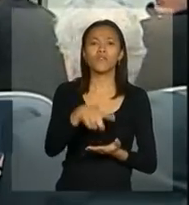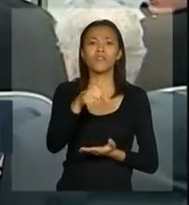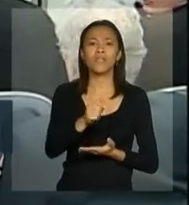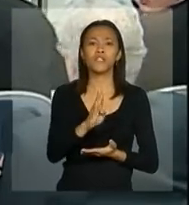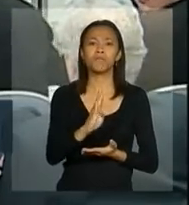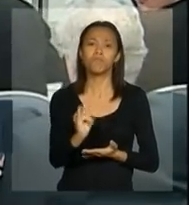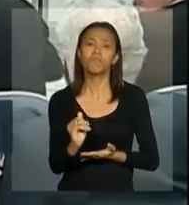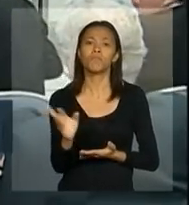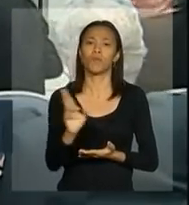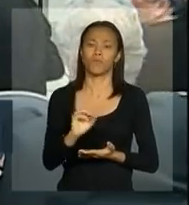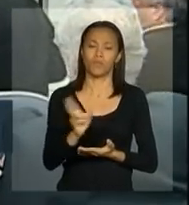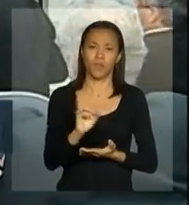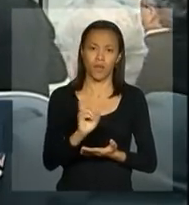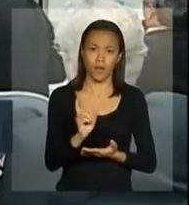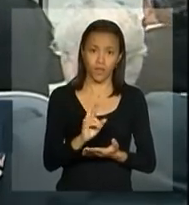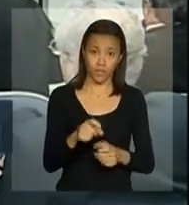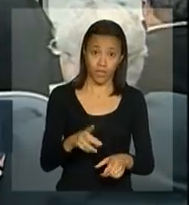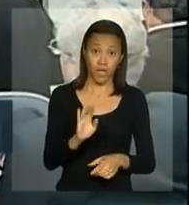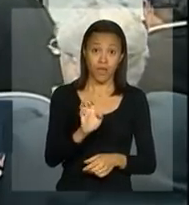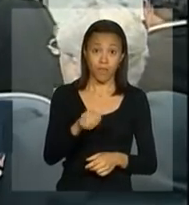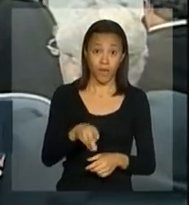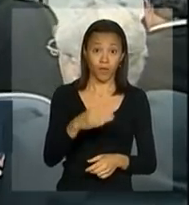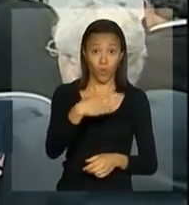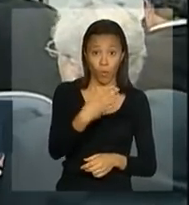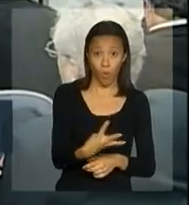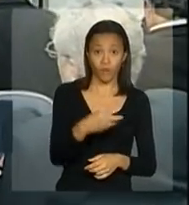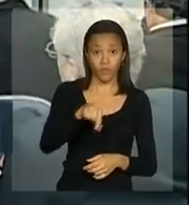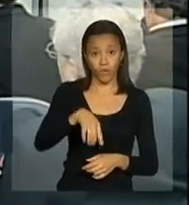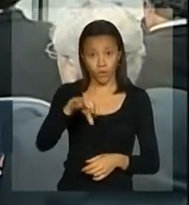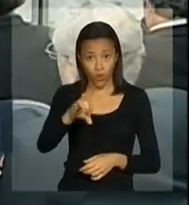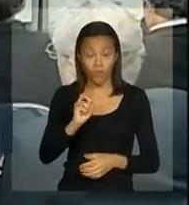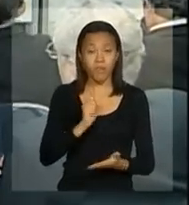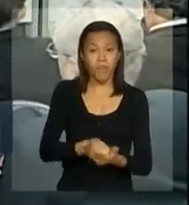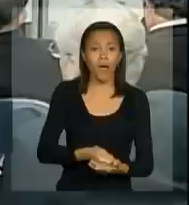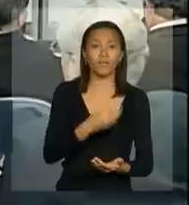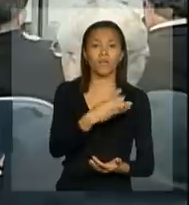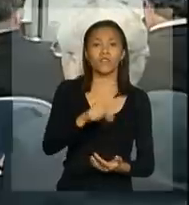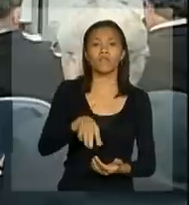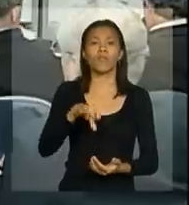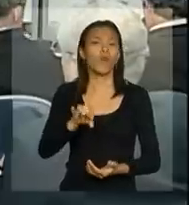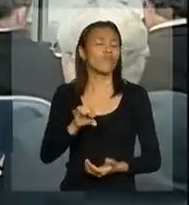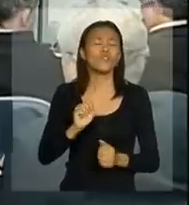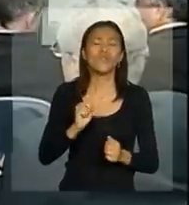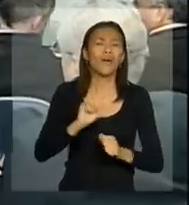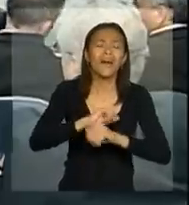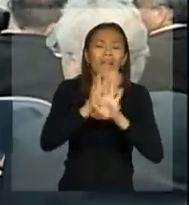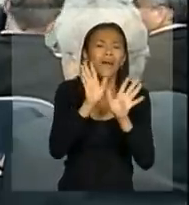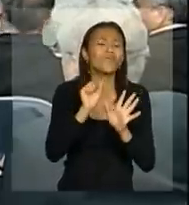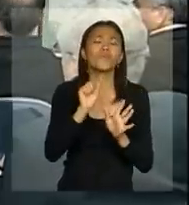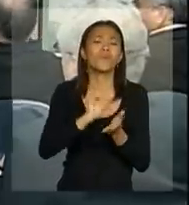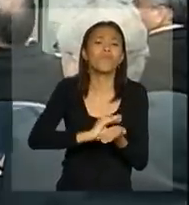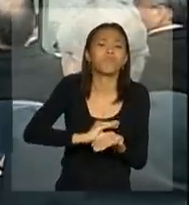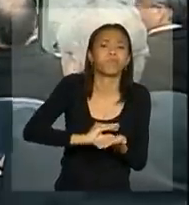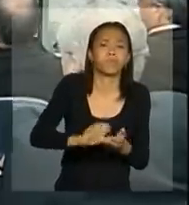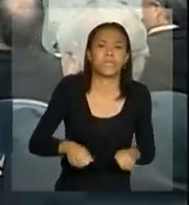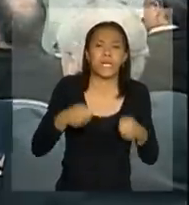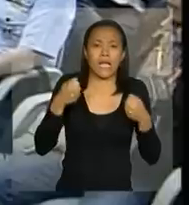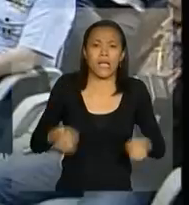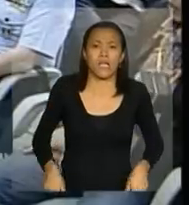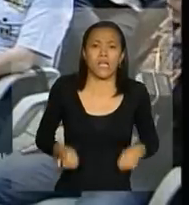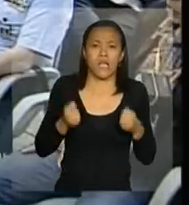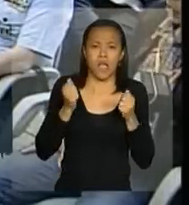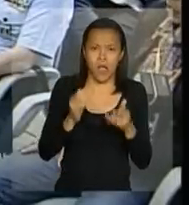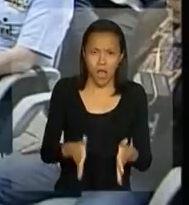bilhões, empenhado R$,9 e pago R$,9. Só para ficar claro, o que foi gasto desses R 7